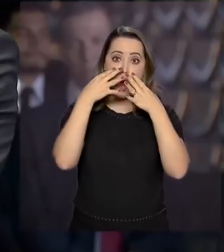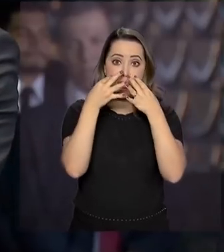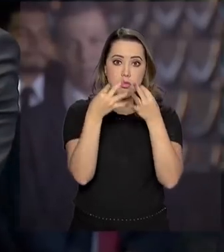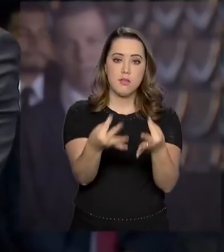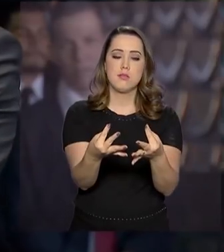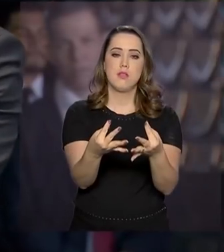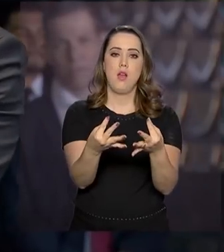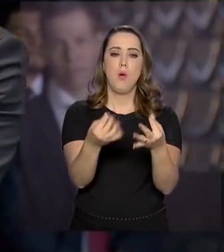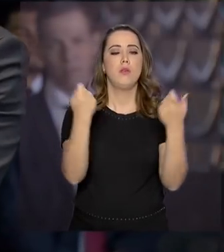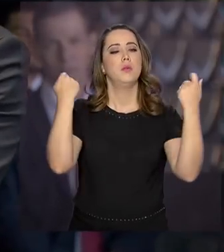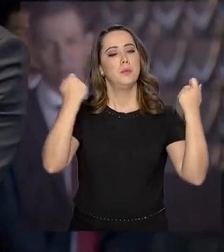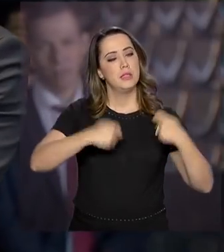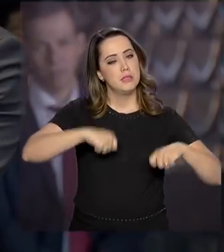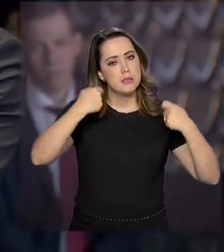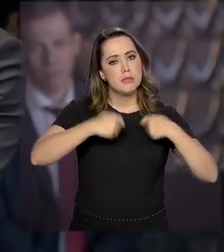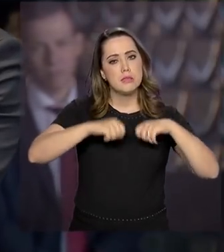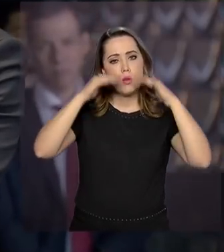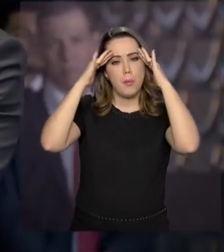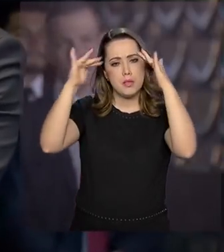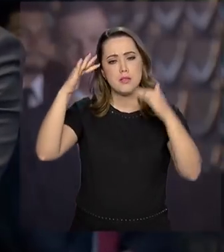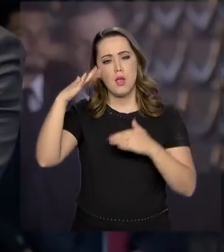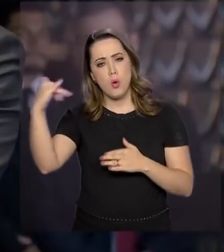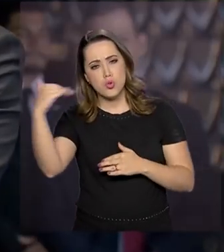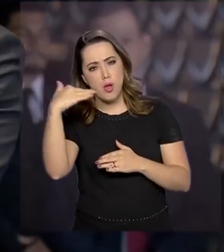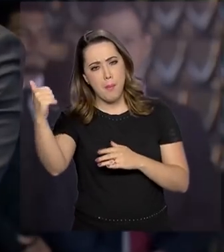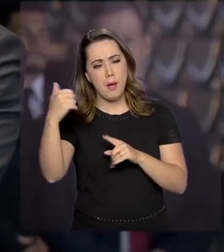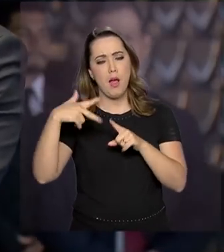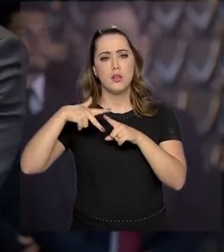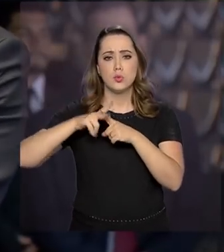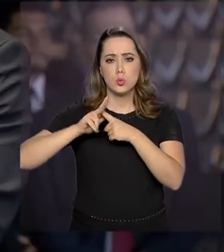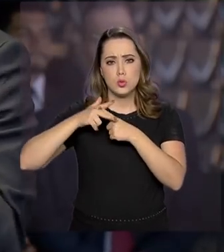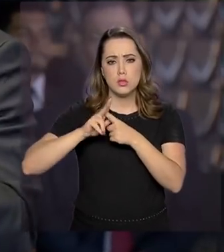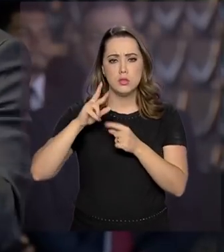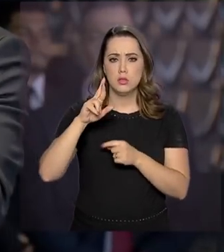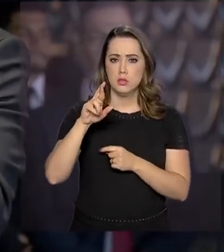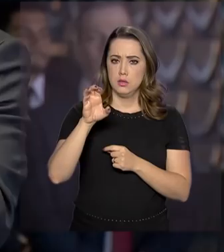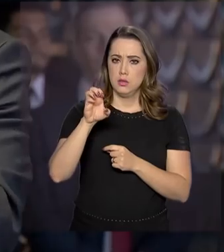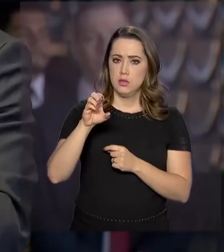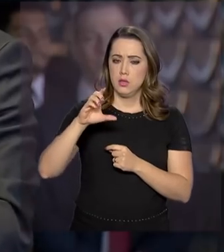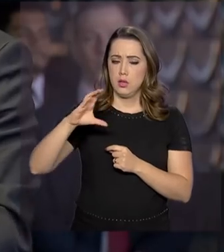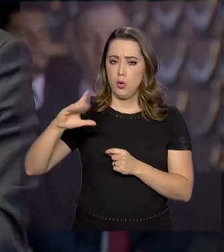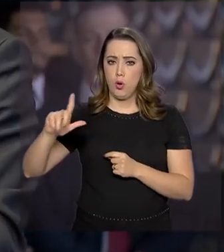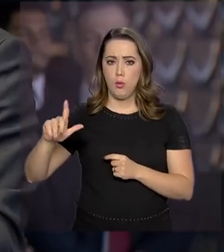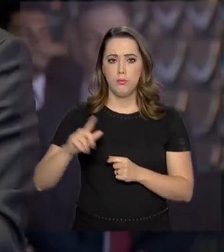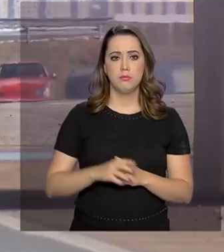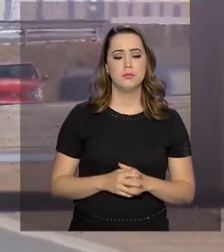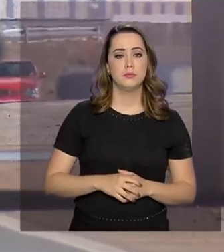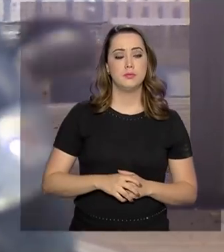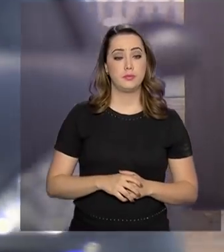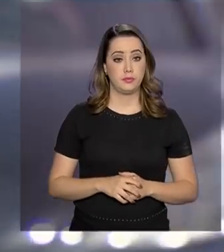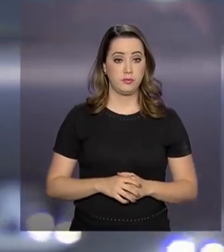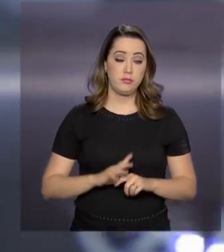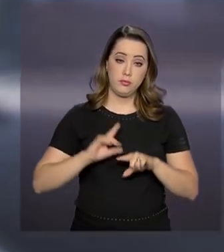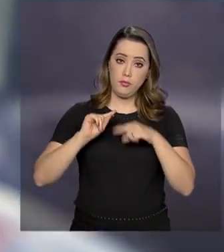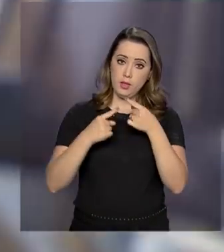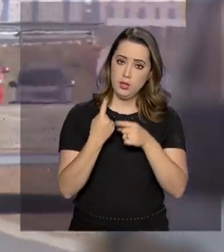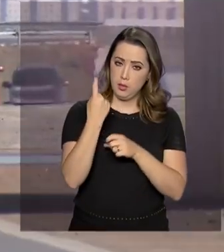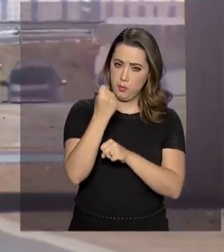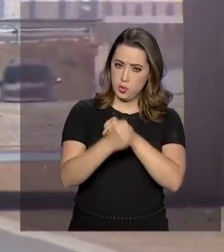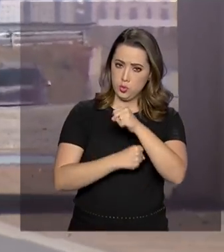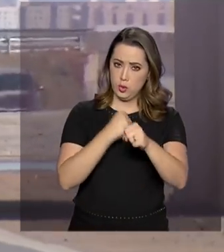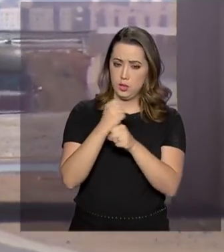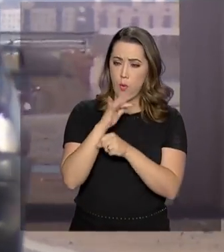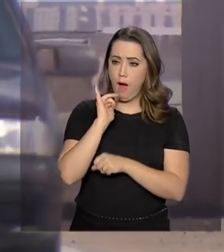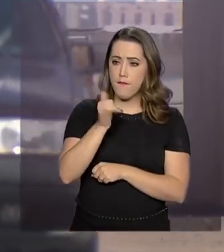despertarem para a necessidade de, havendo RICAL, realmente atenderem esses chamados. Após um ano, o